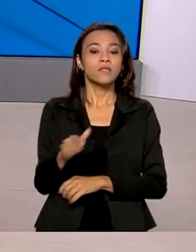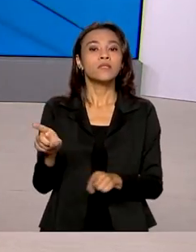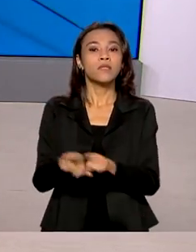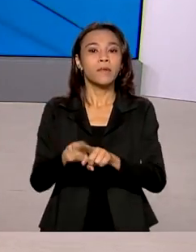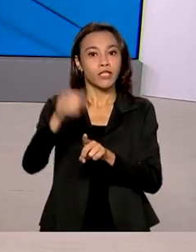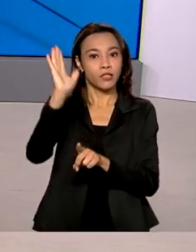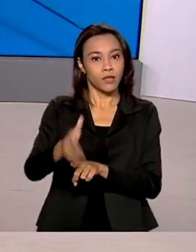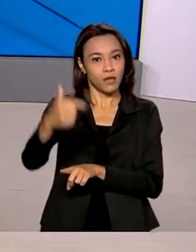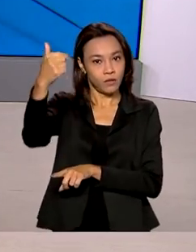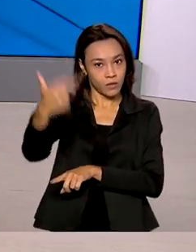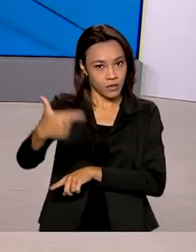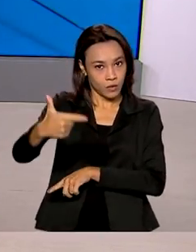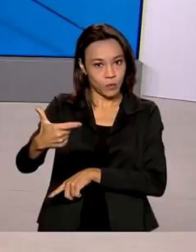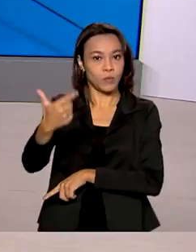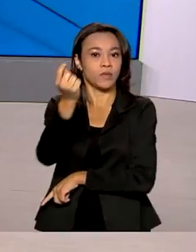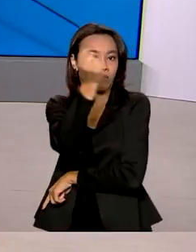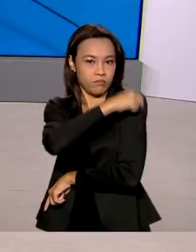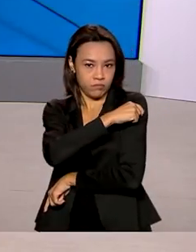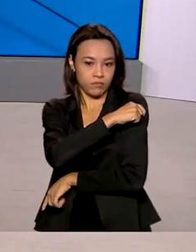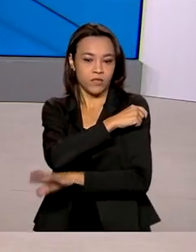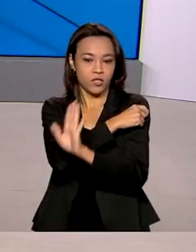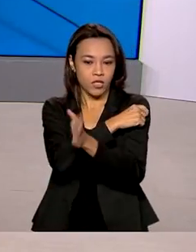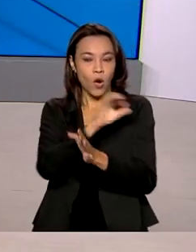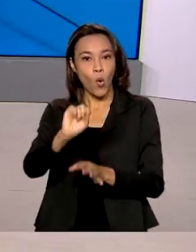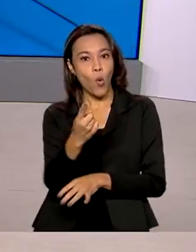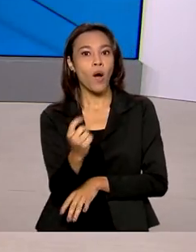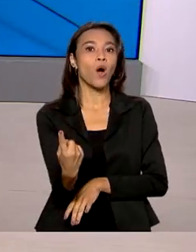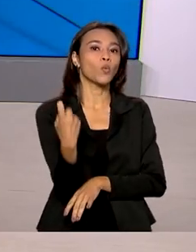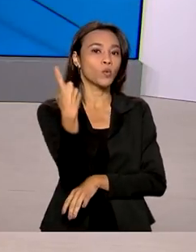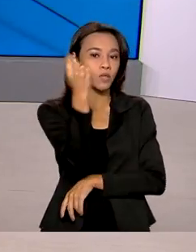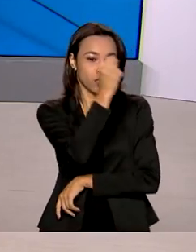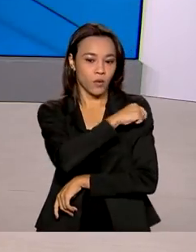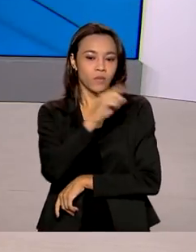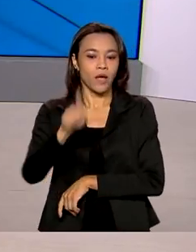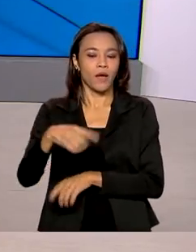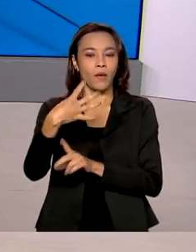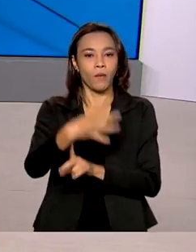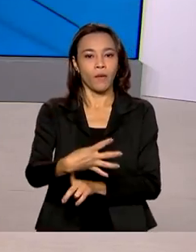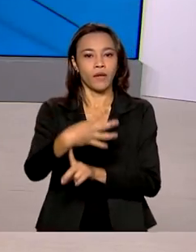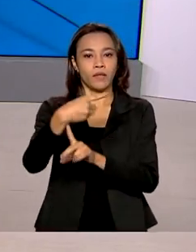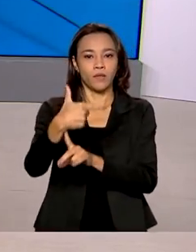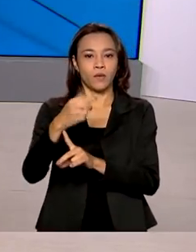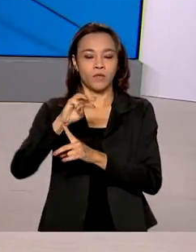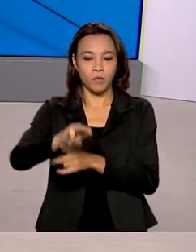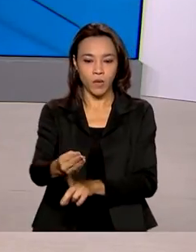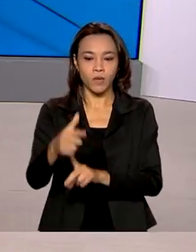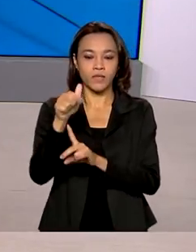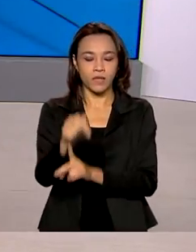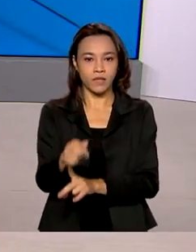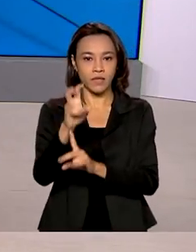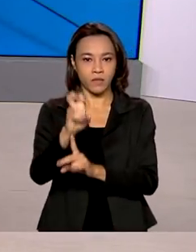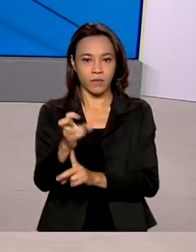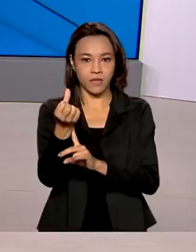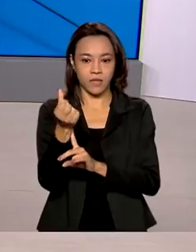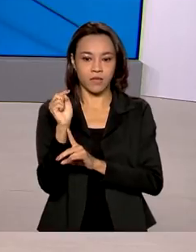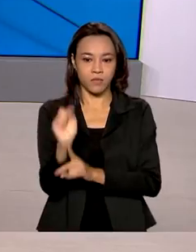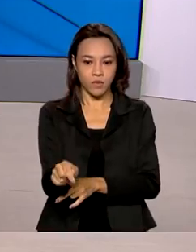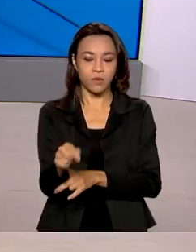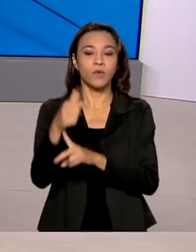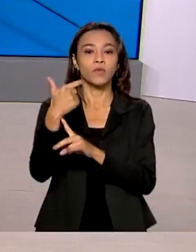tomaram aí as duas doses da vacina ou a dose única é de 42 milhões 756 mil